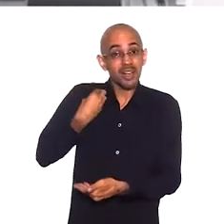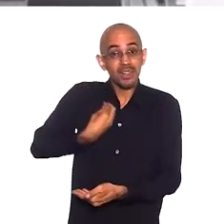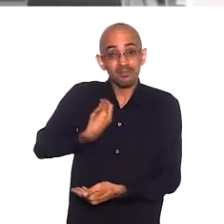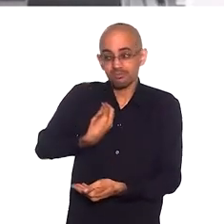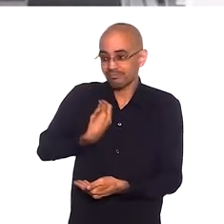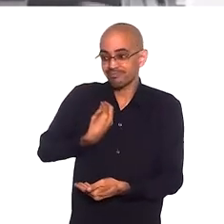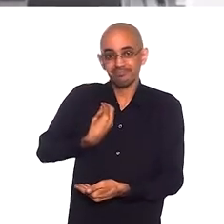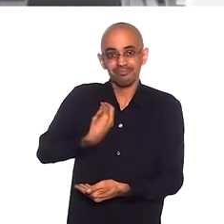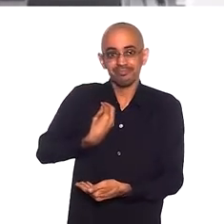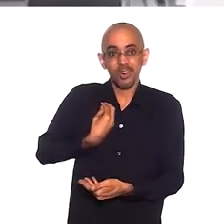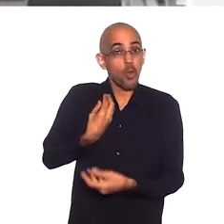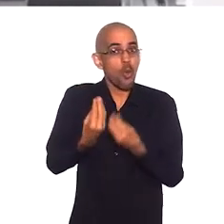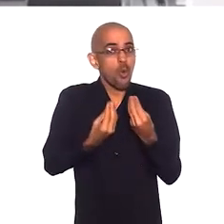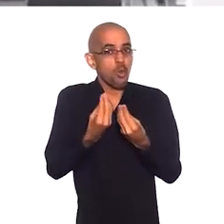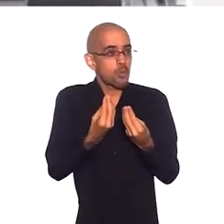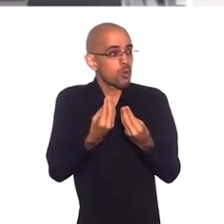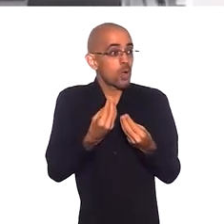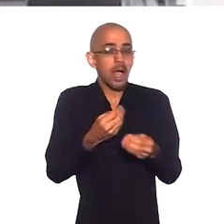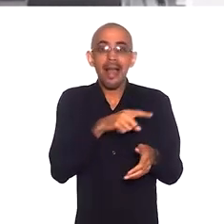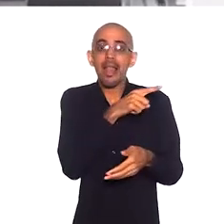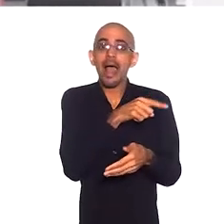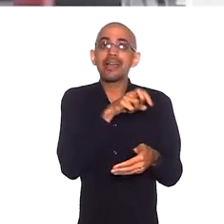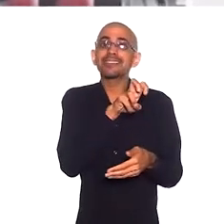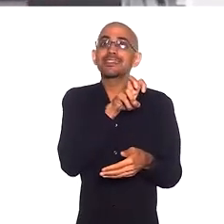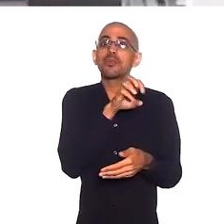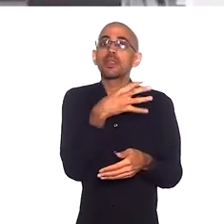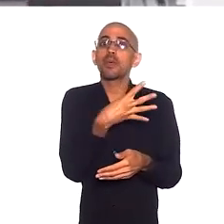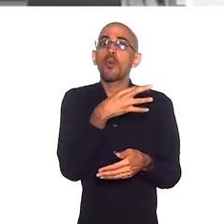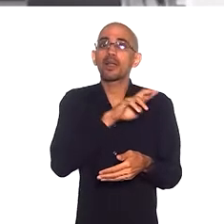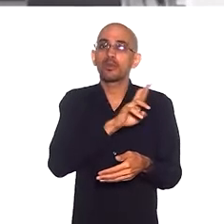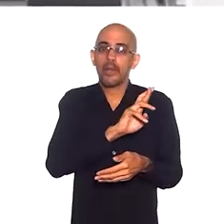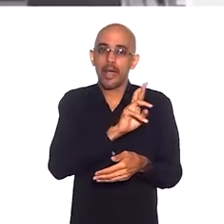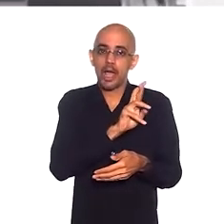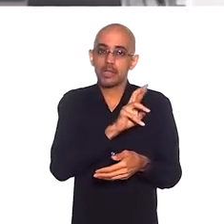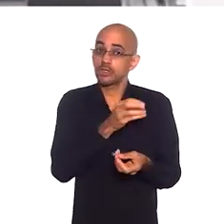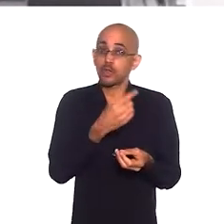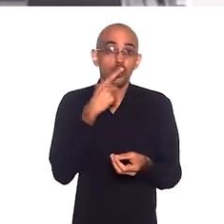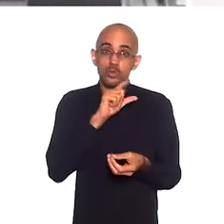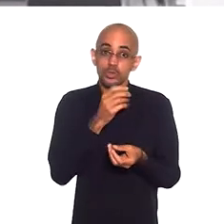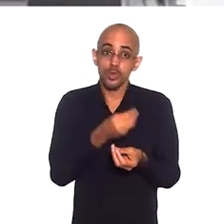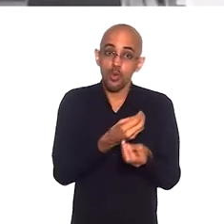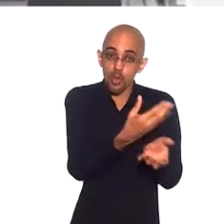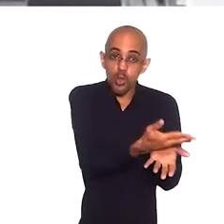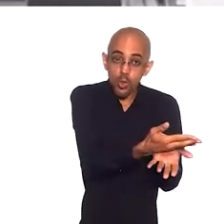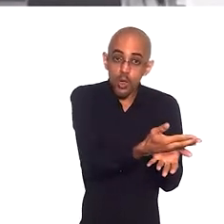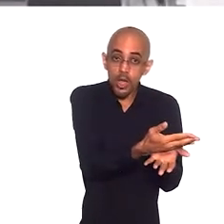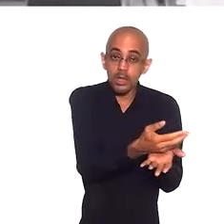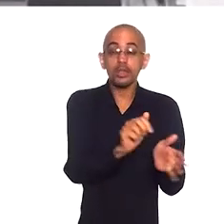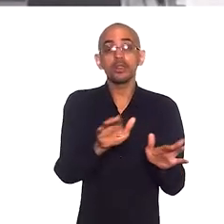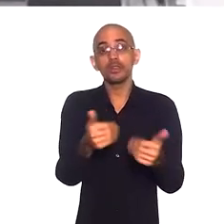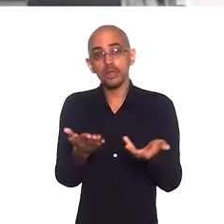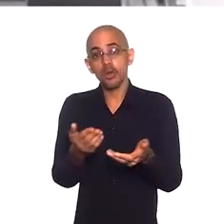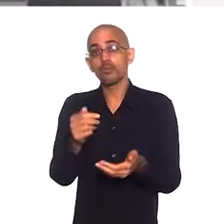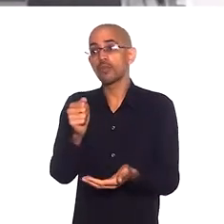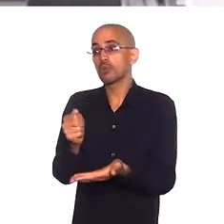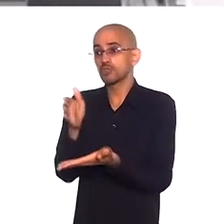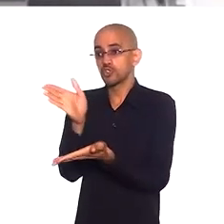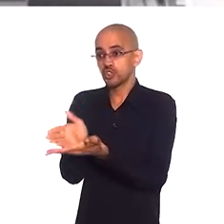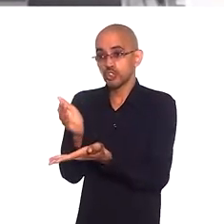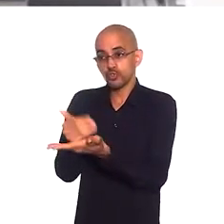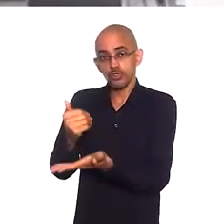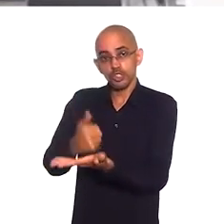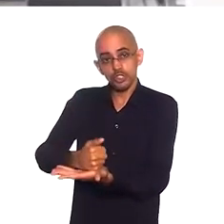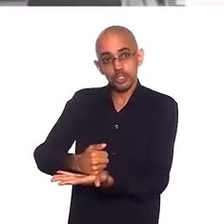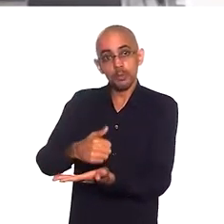Quanto é que é? Ah, a cesta dela era R$ 54,00. Não houve a entrega. Então, vamos diluir para os 11